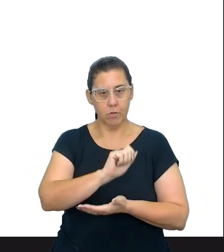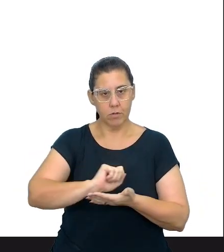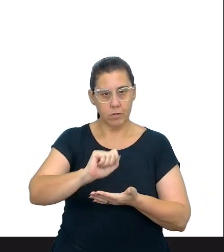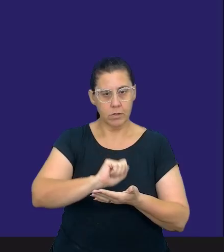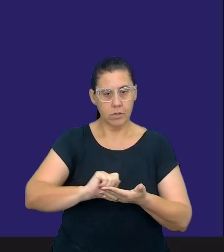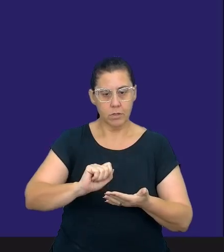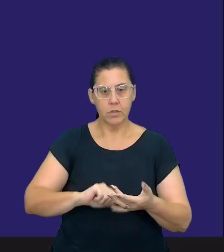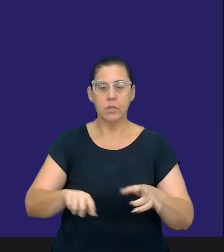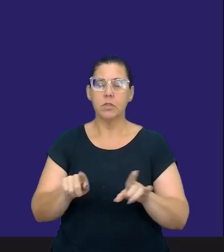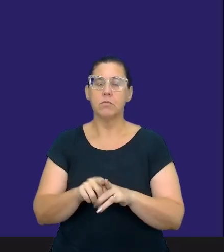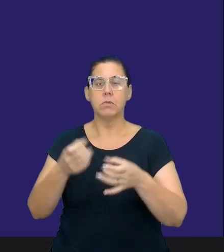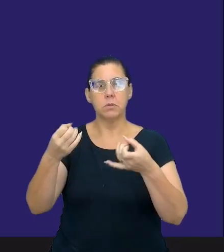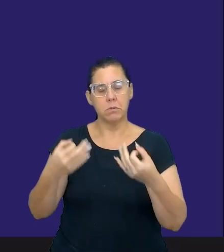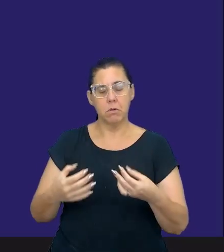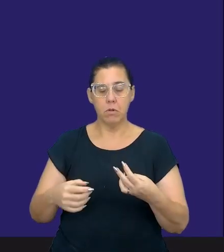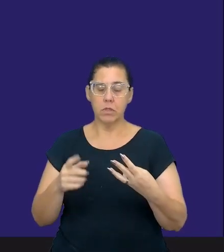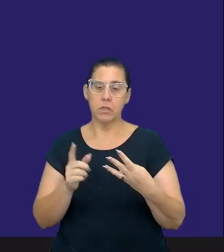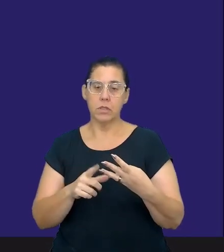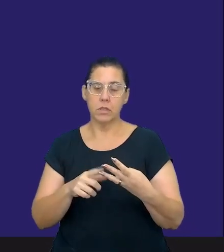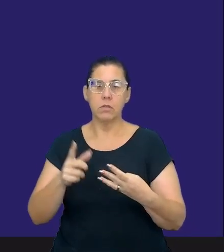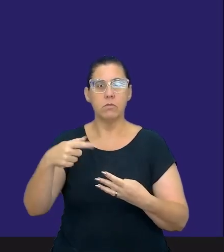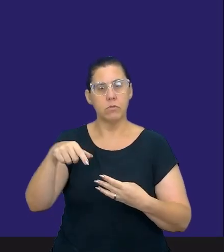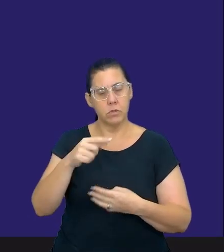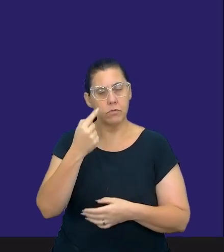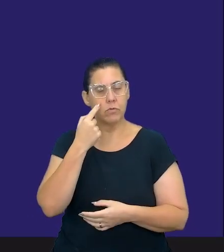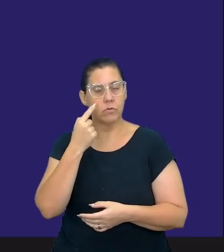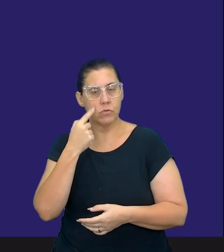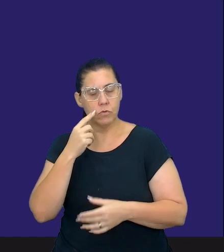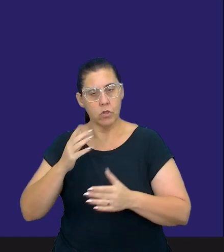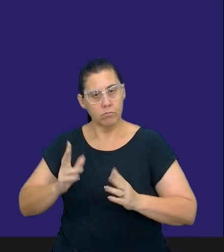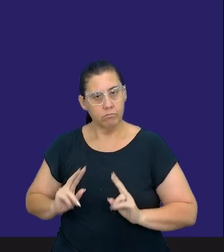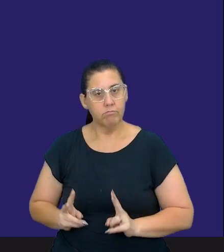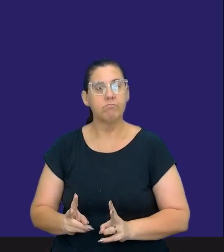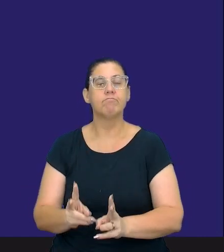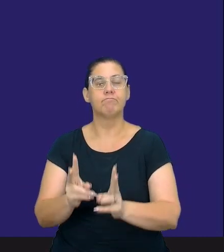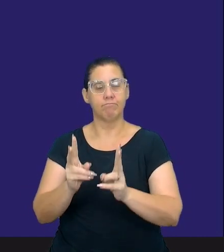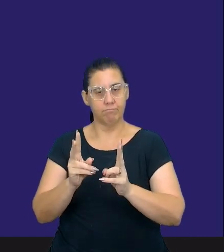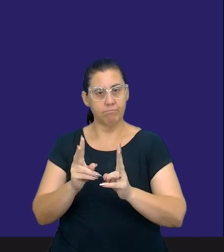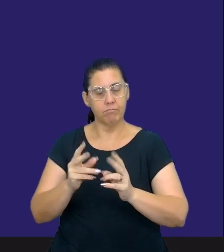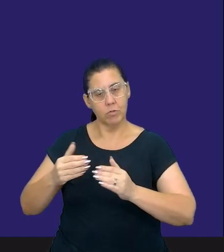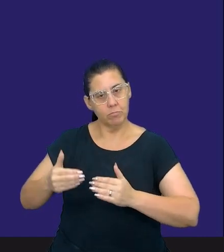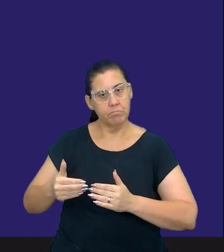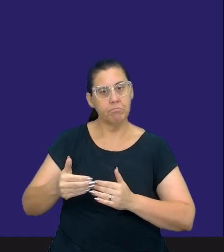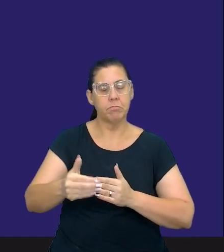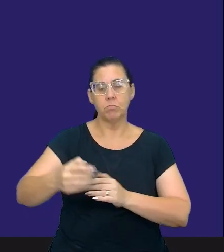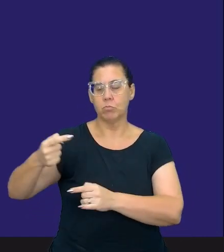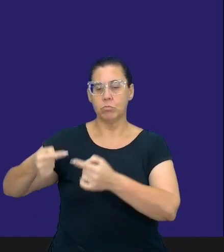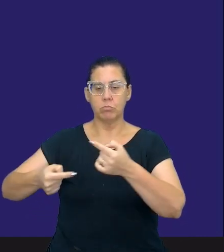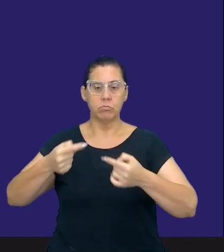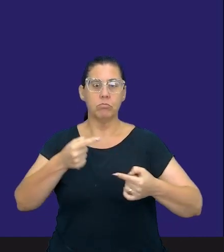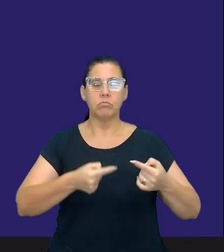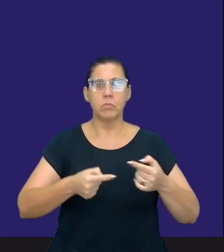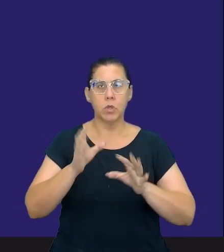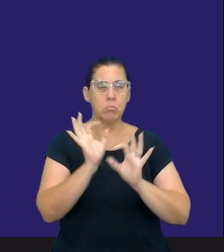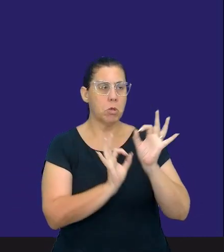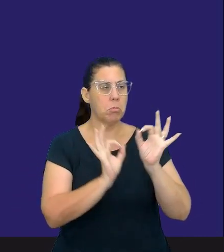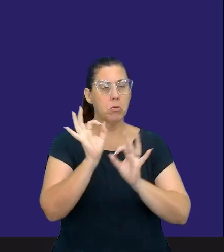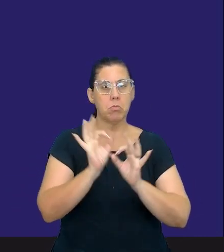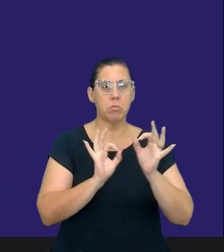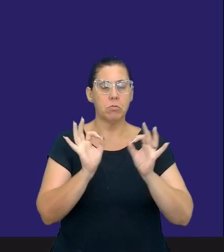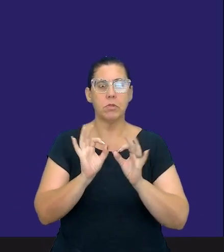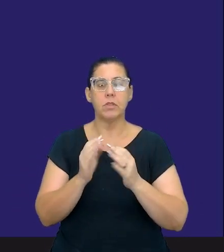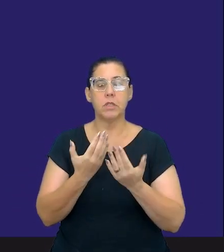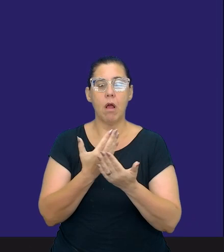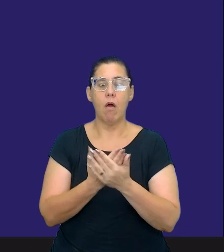E conforme eu falei, no terceiro momento, vocês darão continuidade, né? Vocês discutirão, farão um plano de aula de